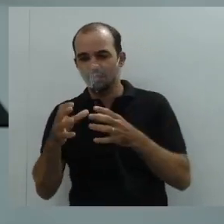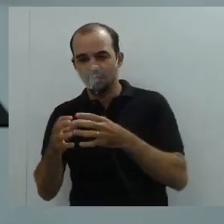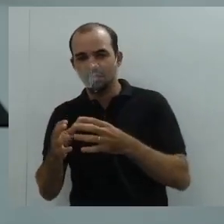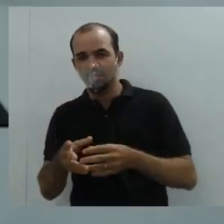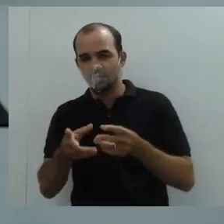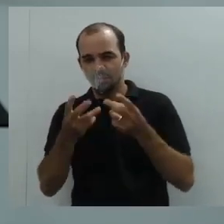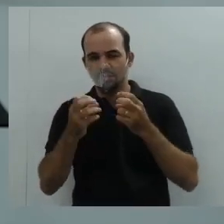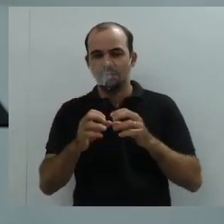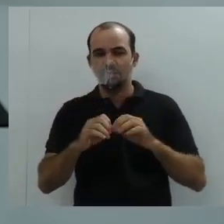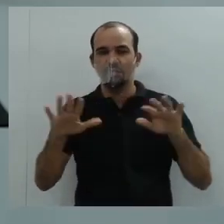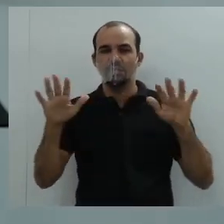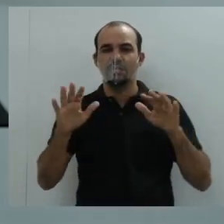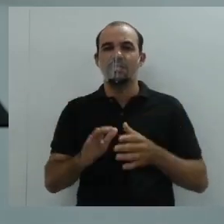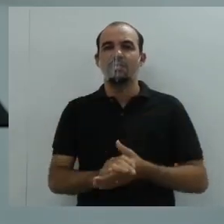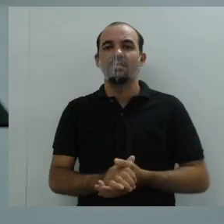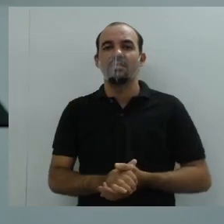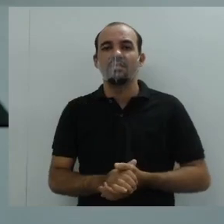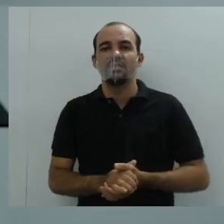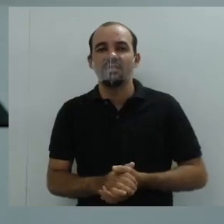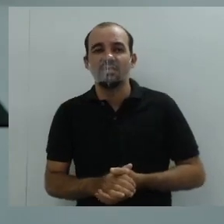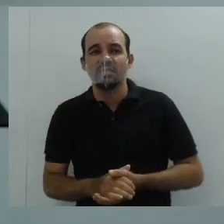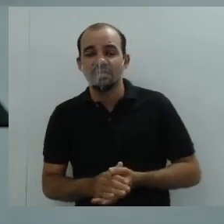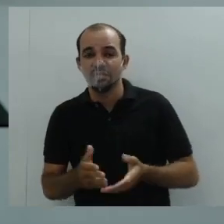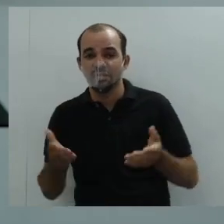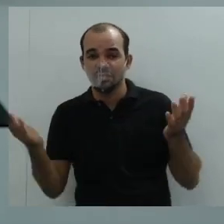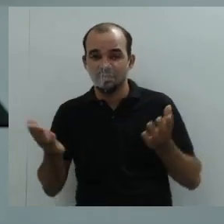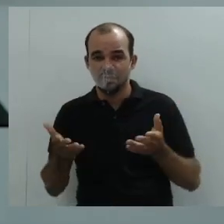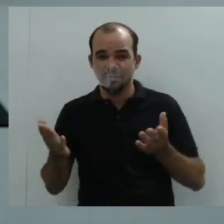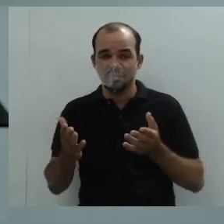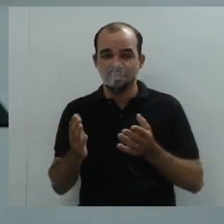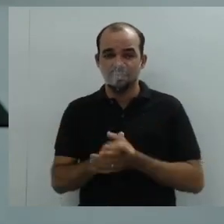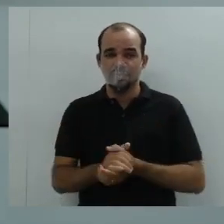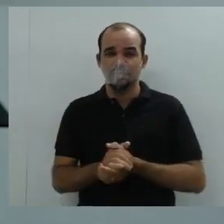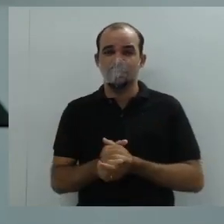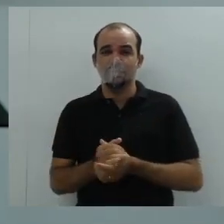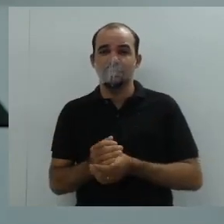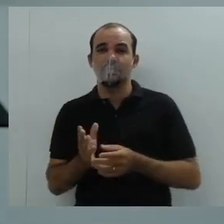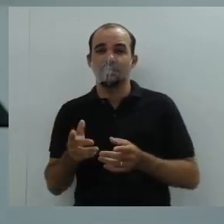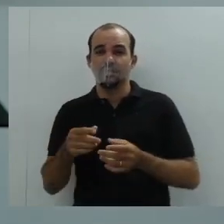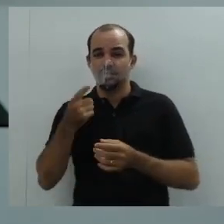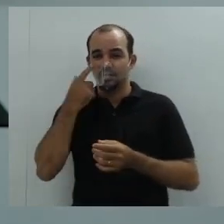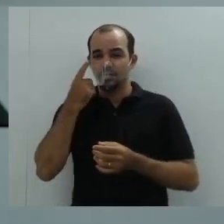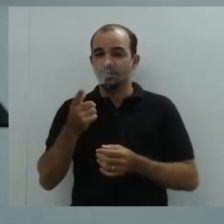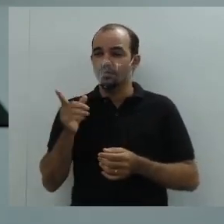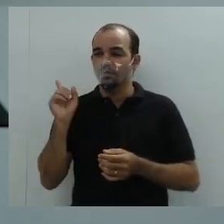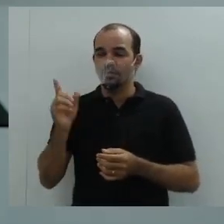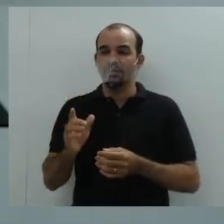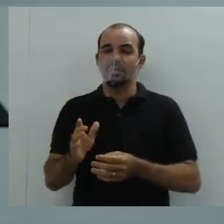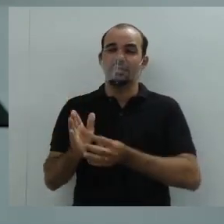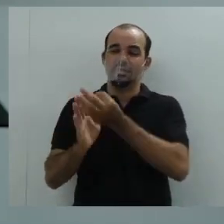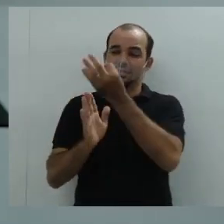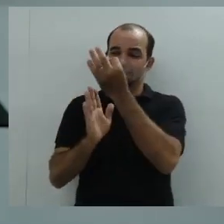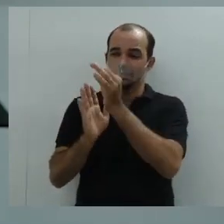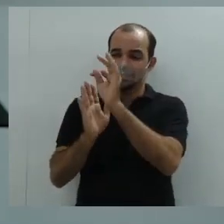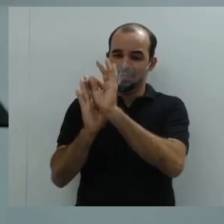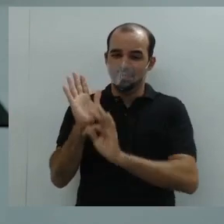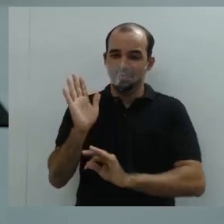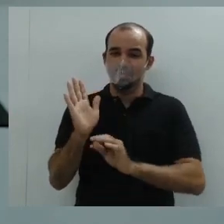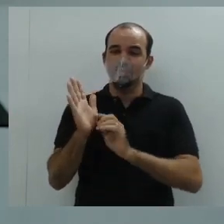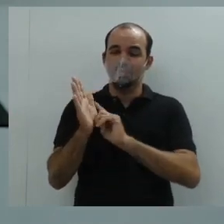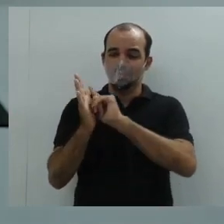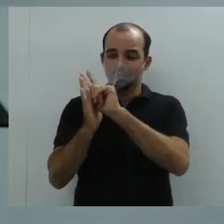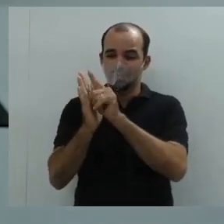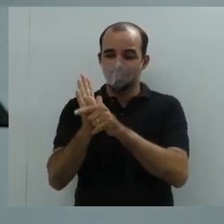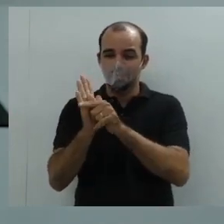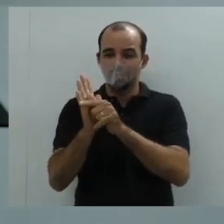vamos lá. A gente vai aprender a trabalhar com o gênero textual que nos ensina, que nos